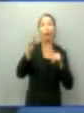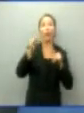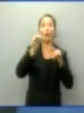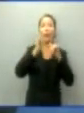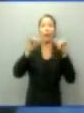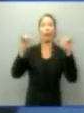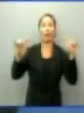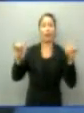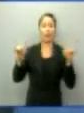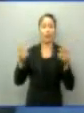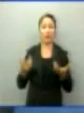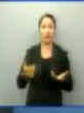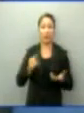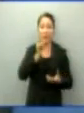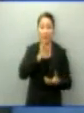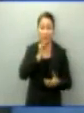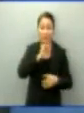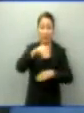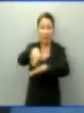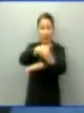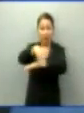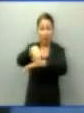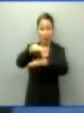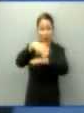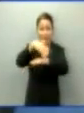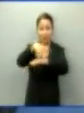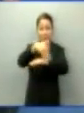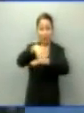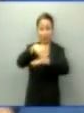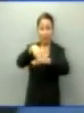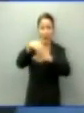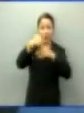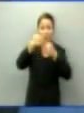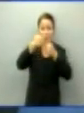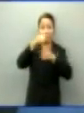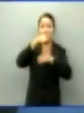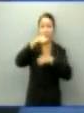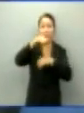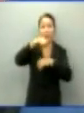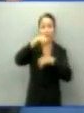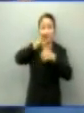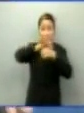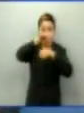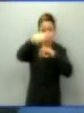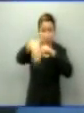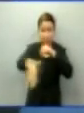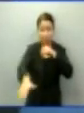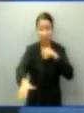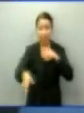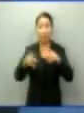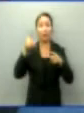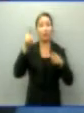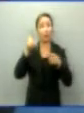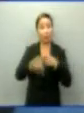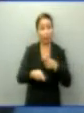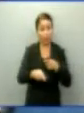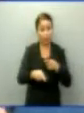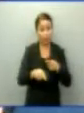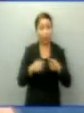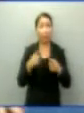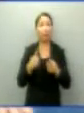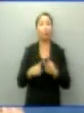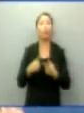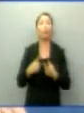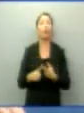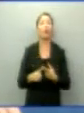Estradas, como a estrada Parque de Chapada, até um projeto de lei de autoria do deputado Zé Riva, foi proibido a cobrança do pedágio, porque